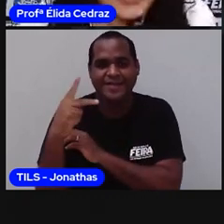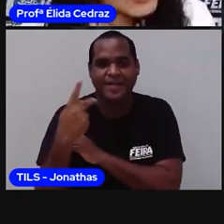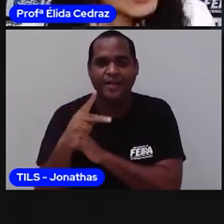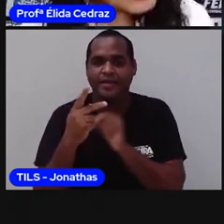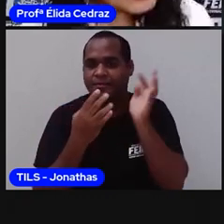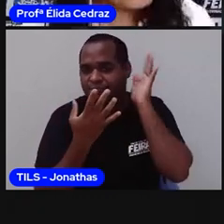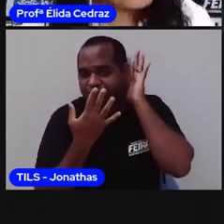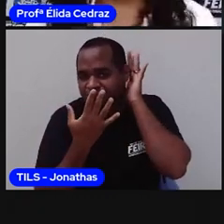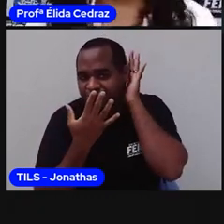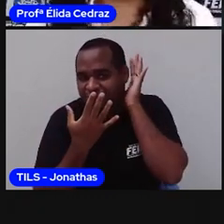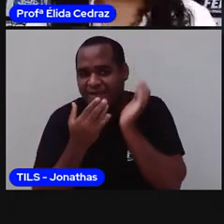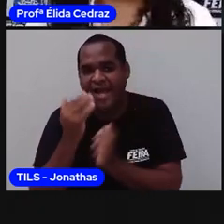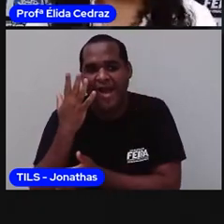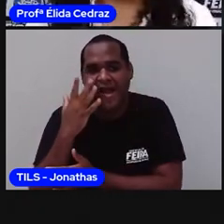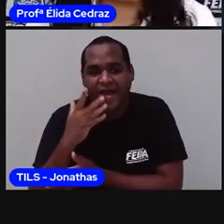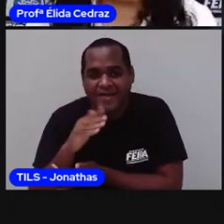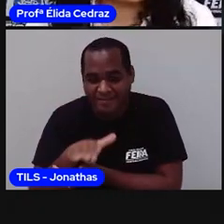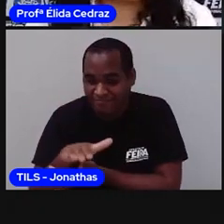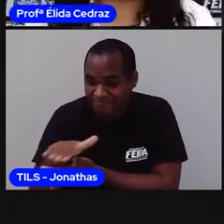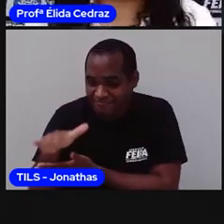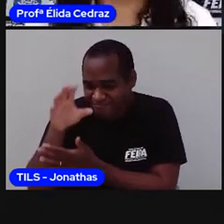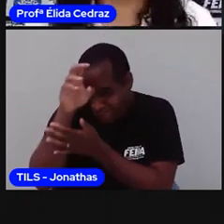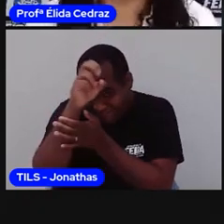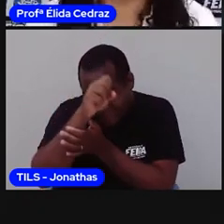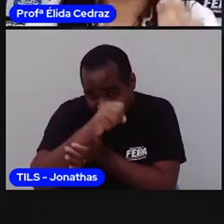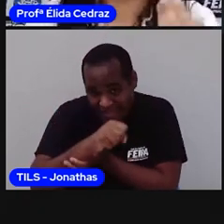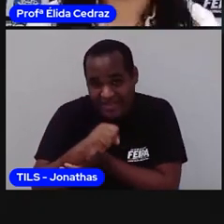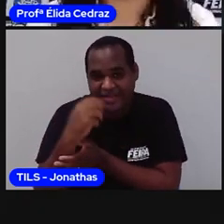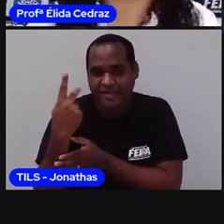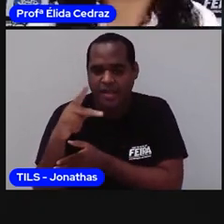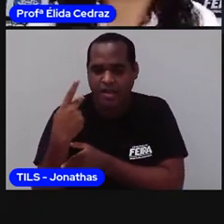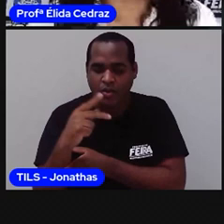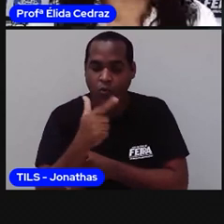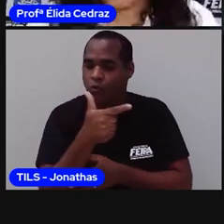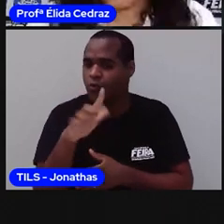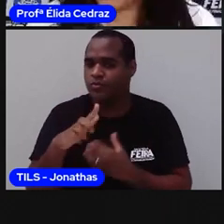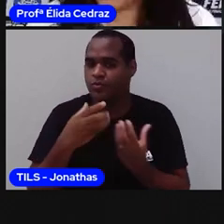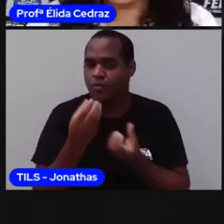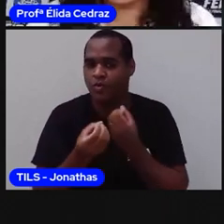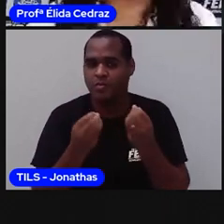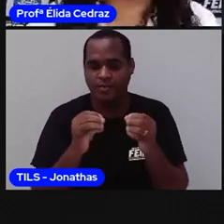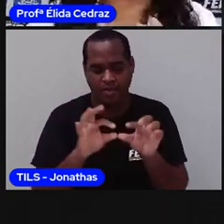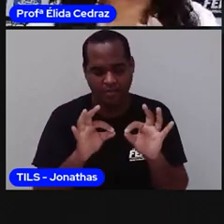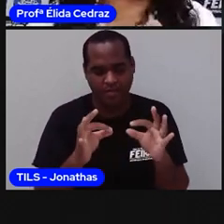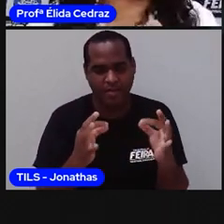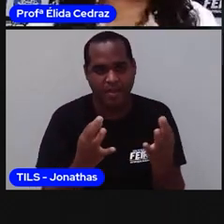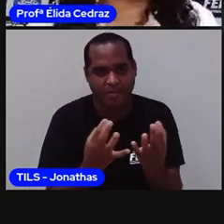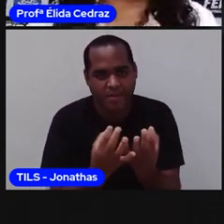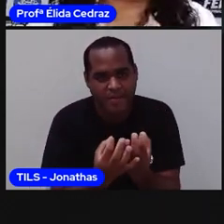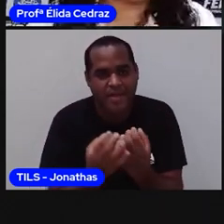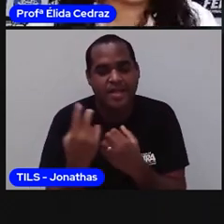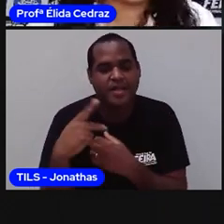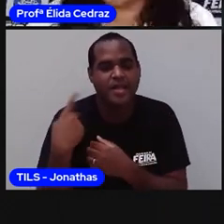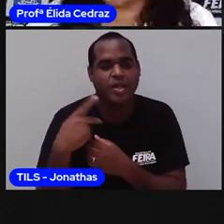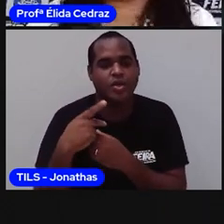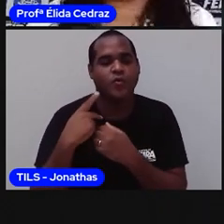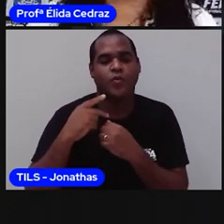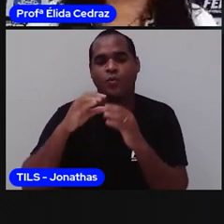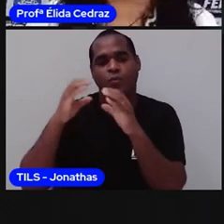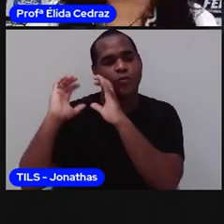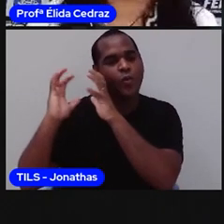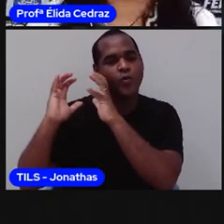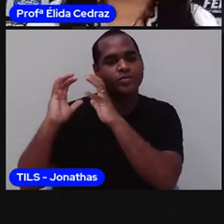curumimzinho ali, aprendendo com o mais velho como fazer cestos de palha de coquete.